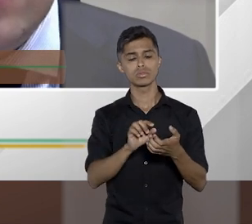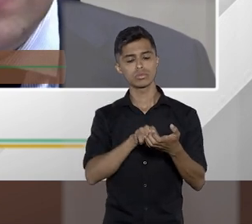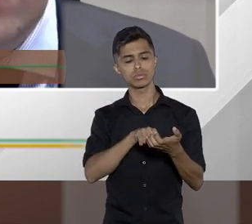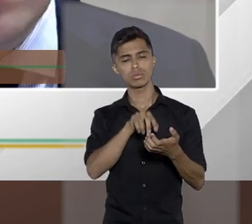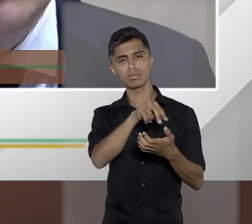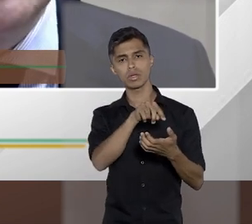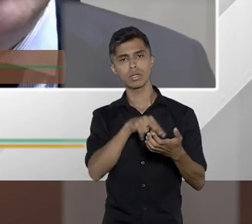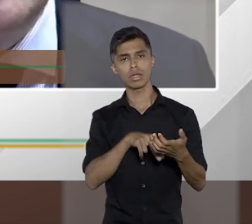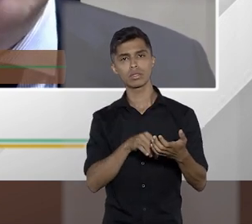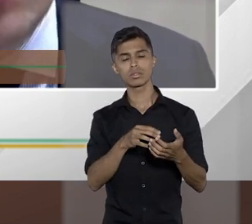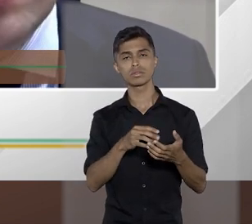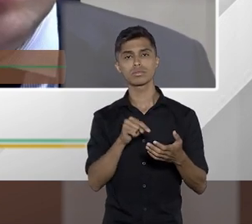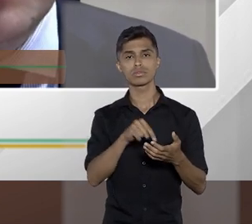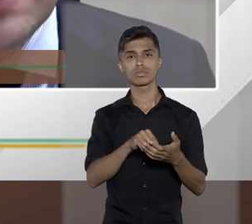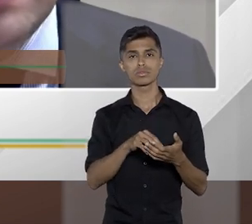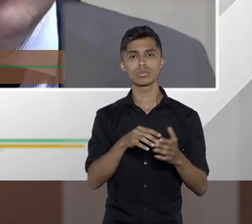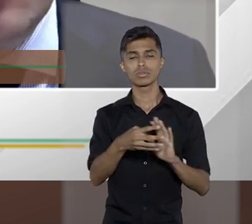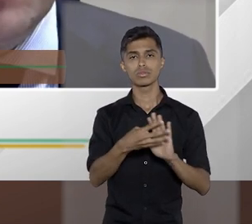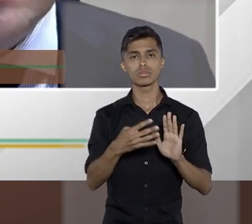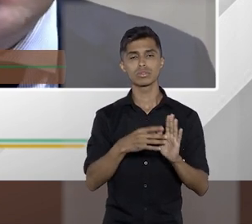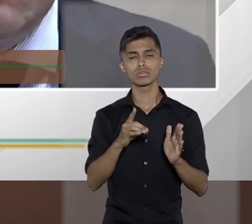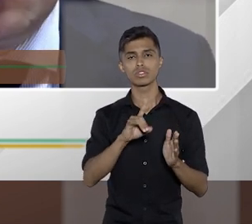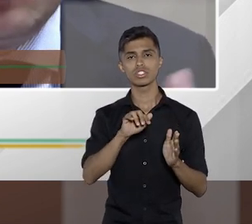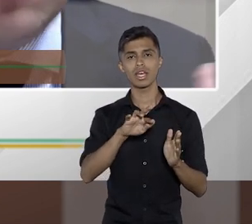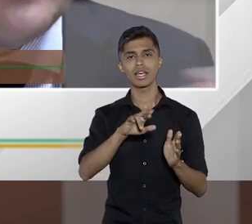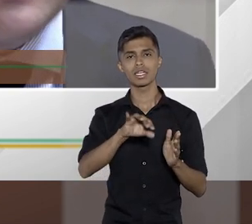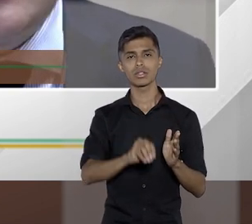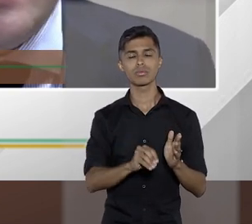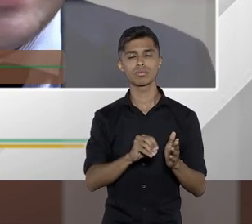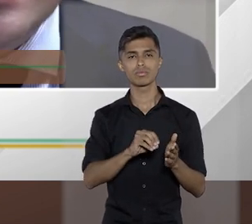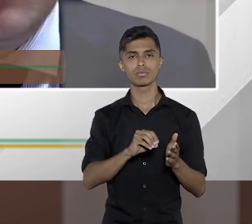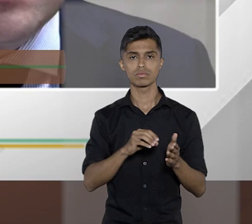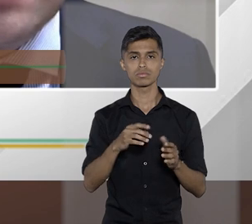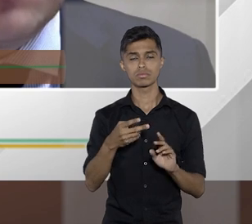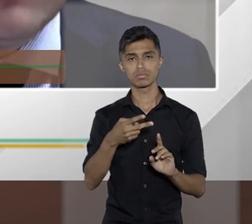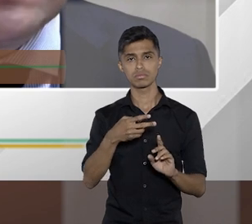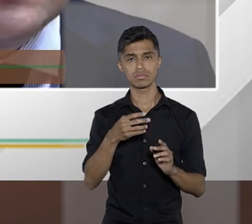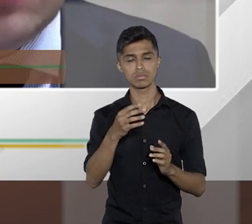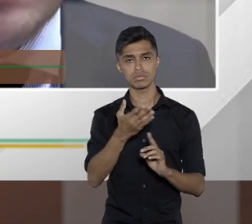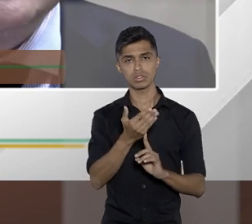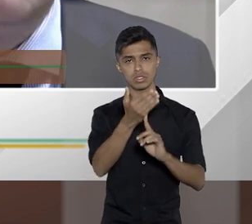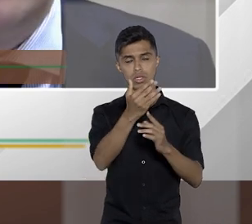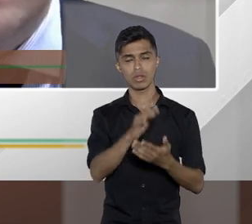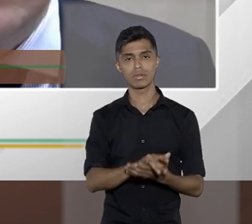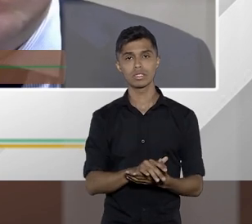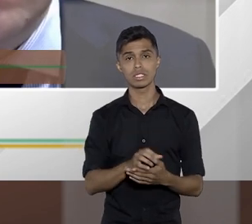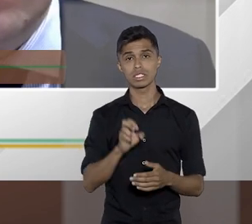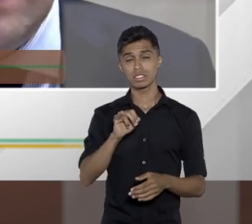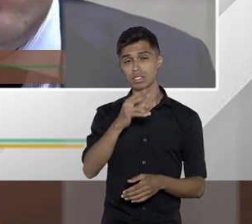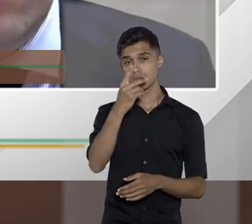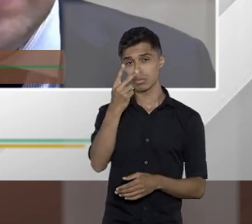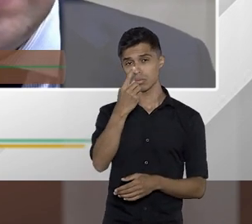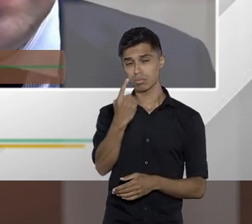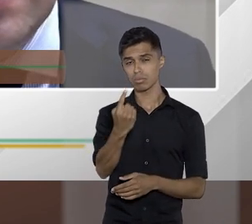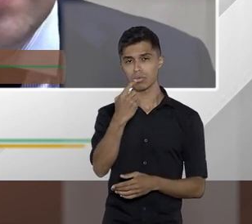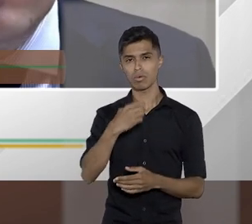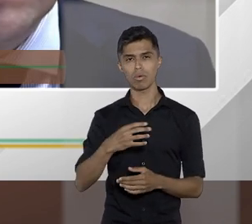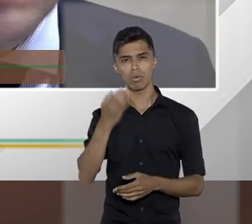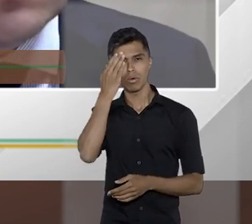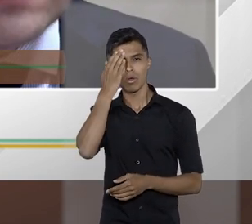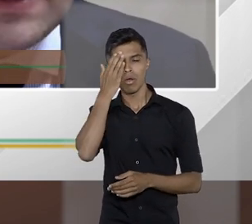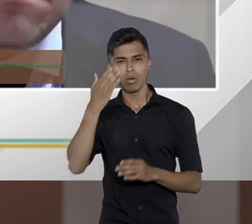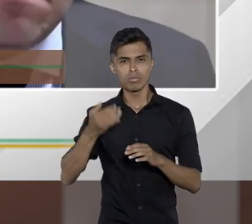diário que hoje é um diário eletrônico então por exemplo um ataque hacker por exemplo que você sequestra informações de um telefone